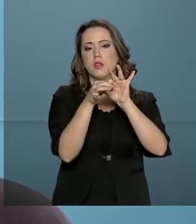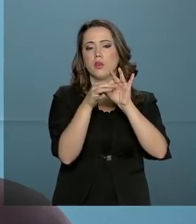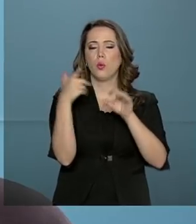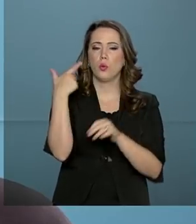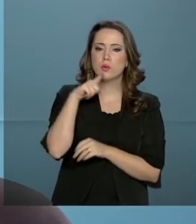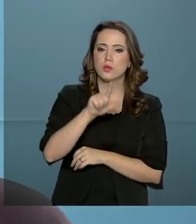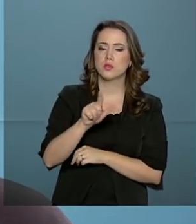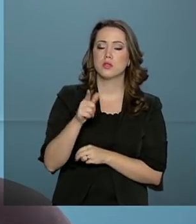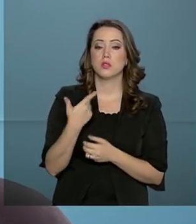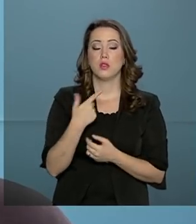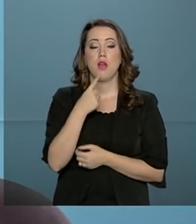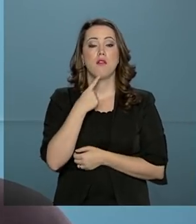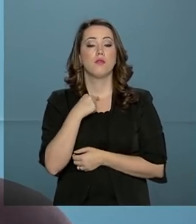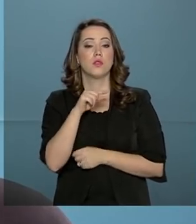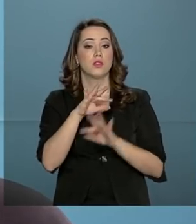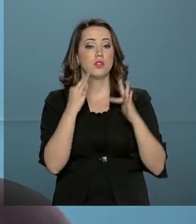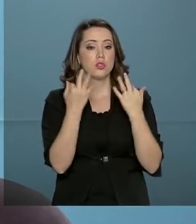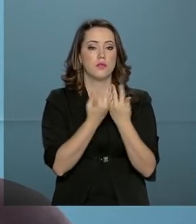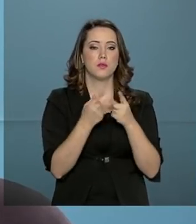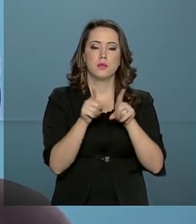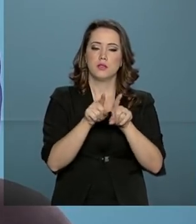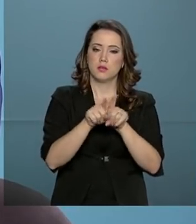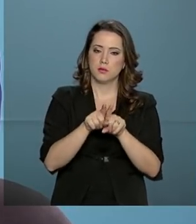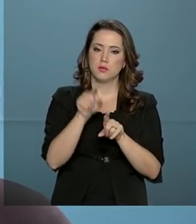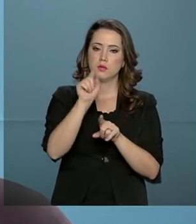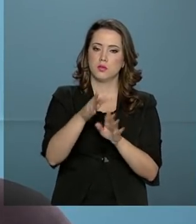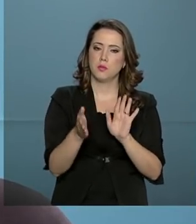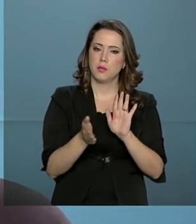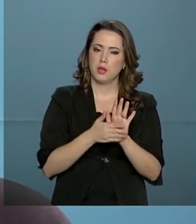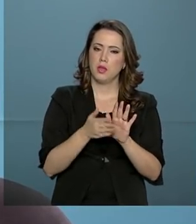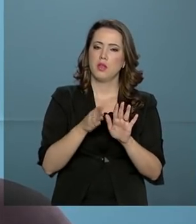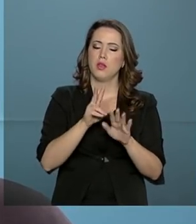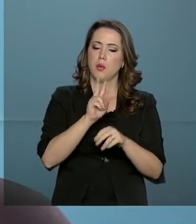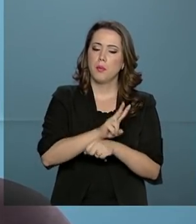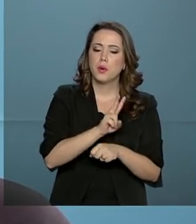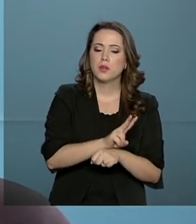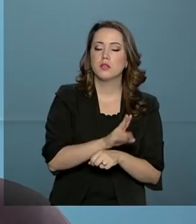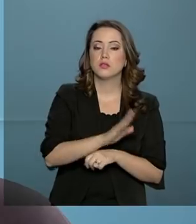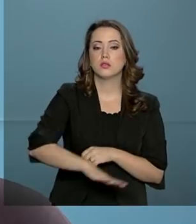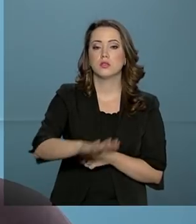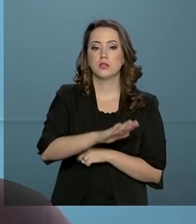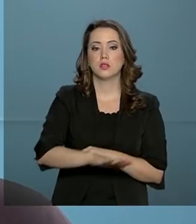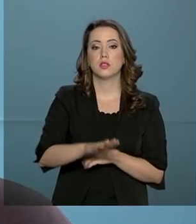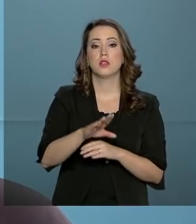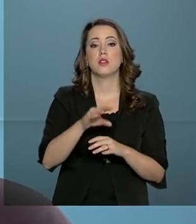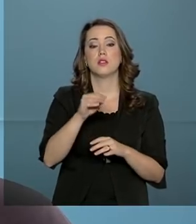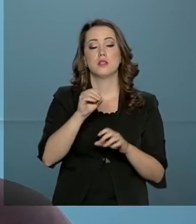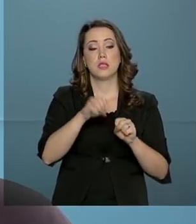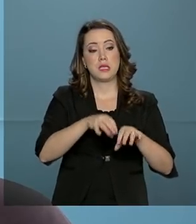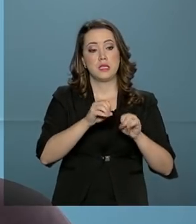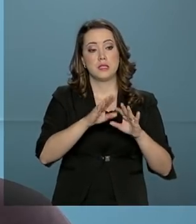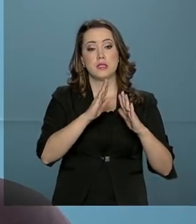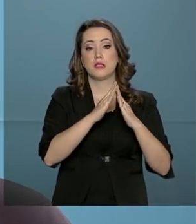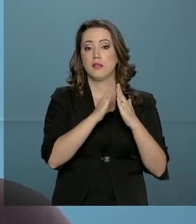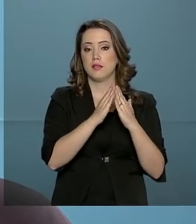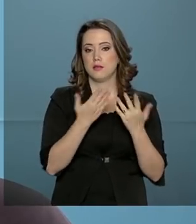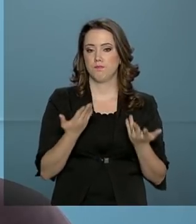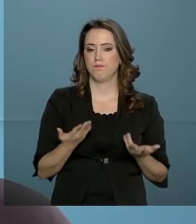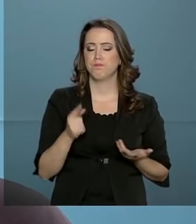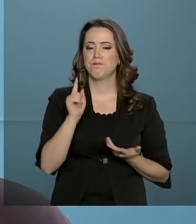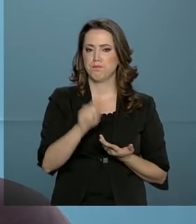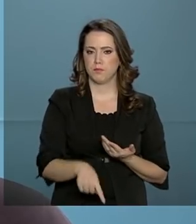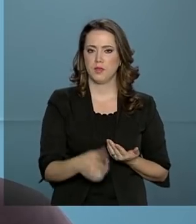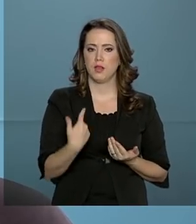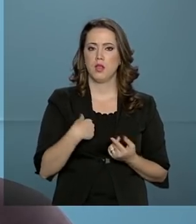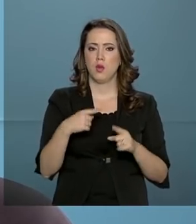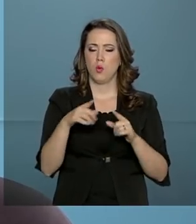alcançar os anseios da família, mas também que proteja a criança que está no ensino domiciliar. O aluno que é membro